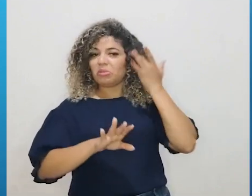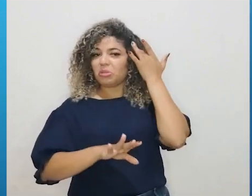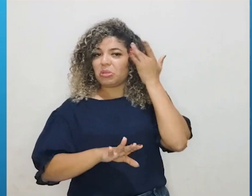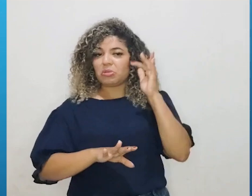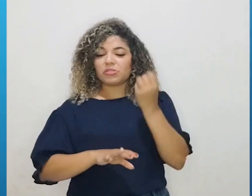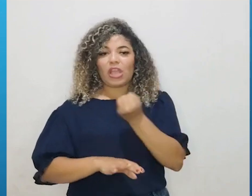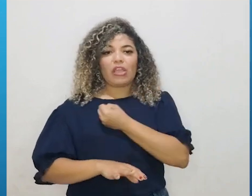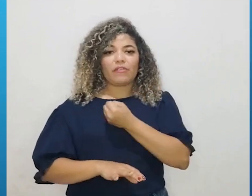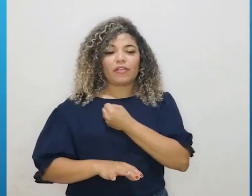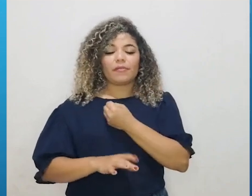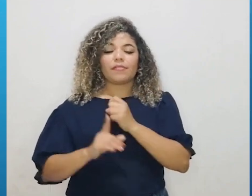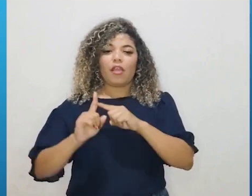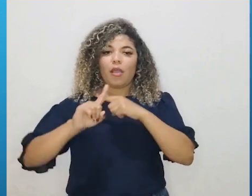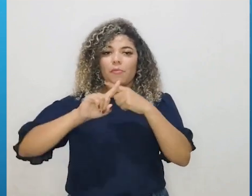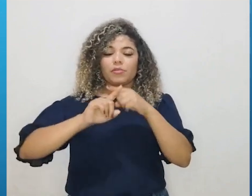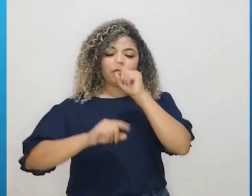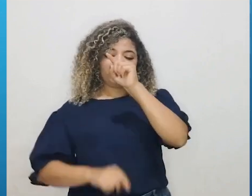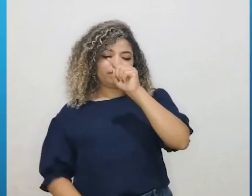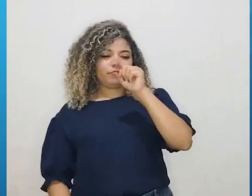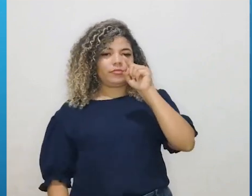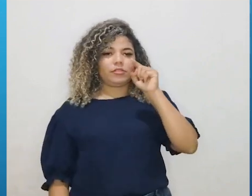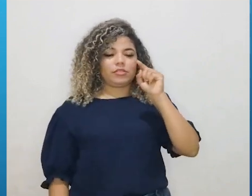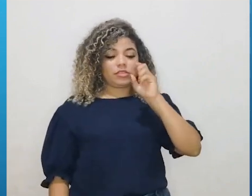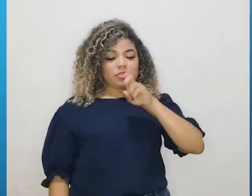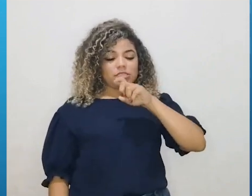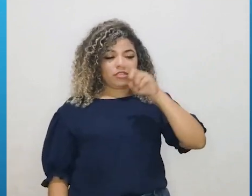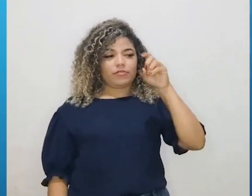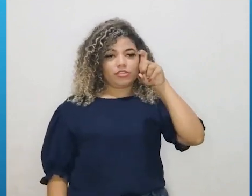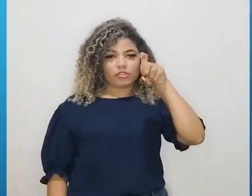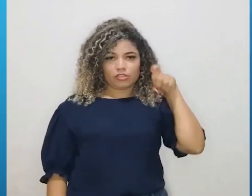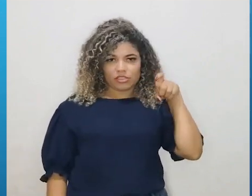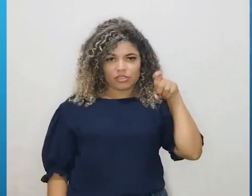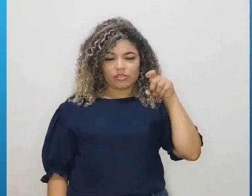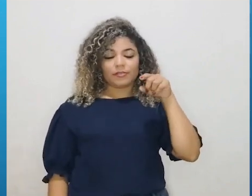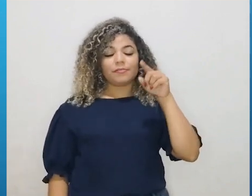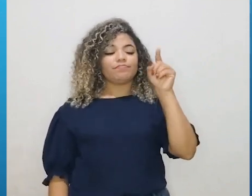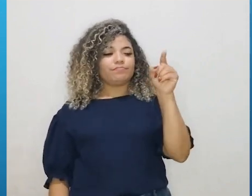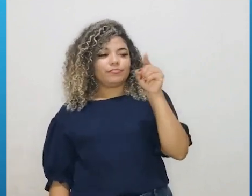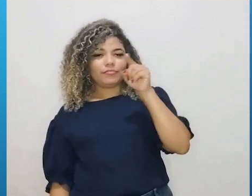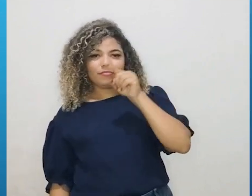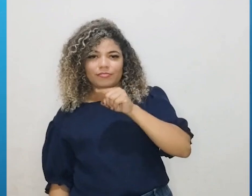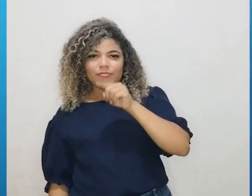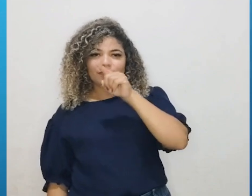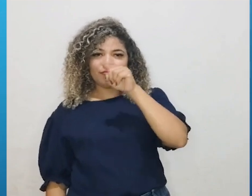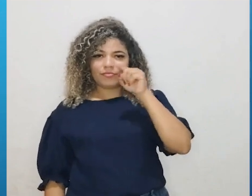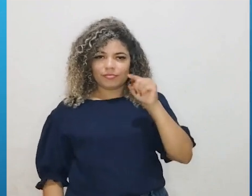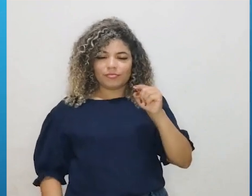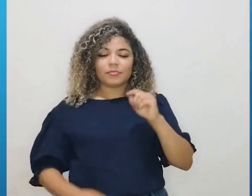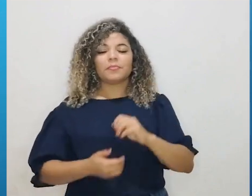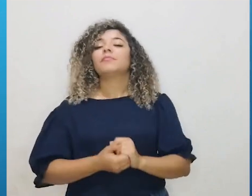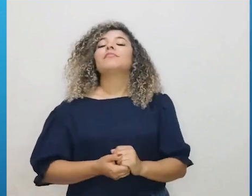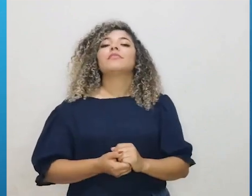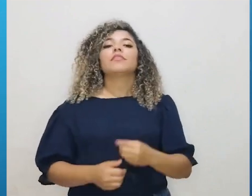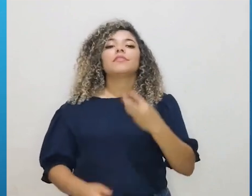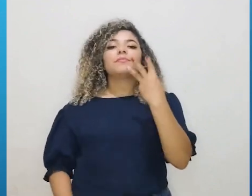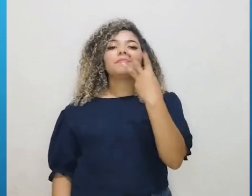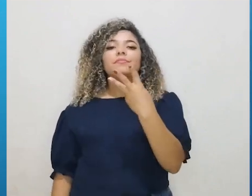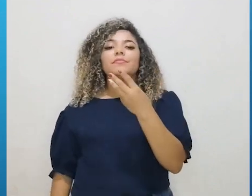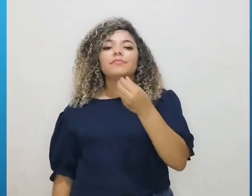fazer aí uma multiplicação cruzada. 5 vezes x é 5x, que vai ser igual a